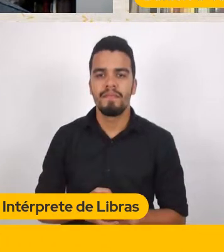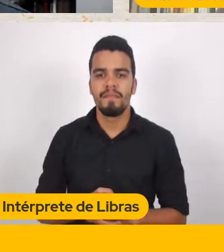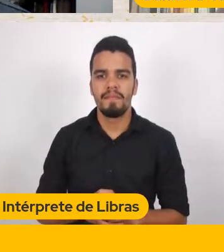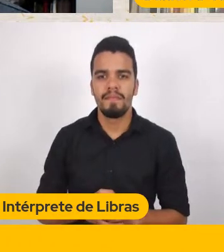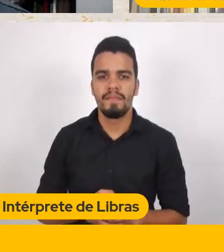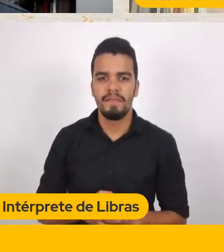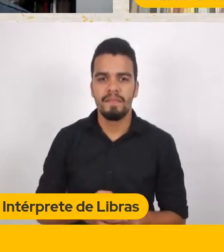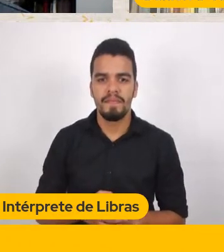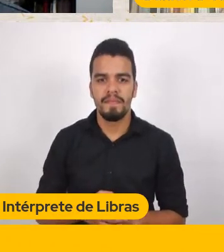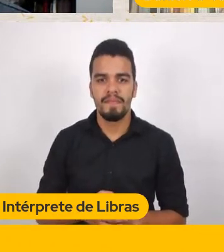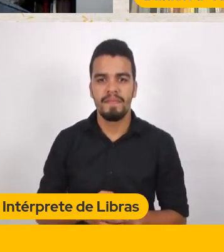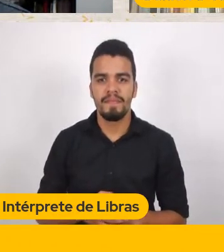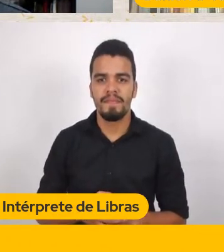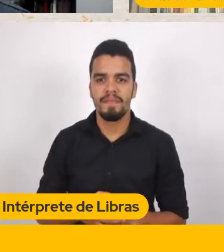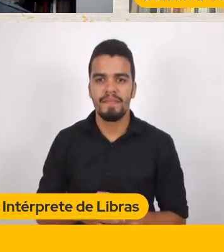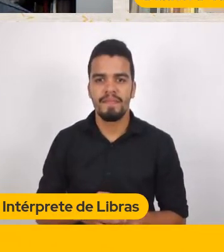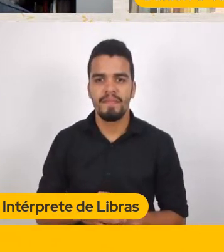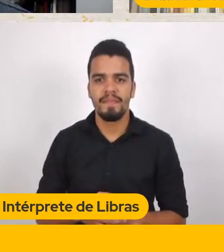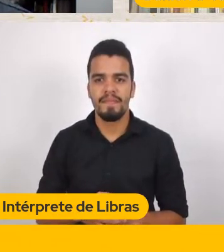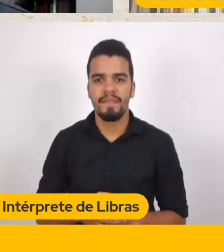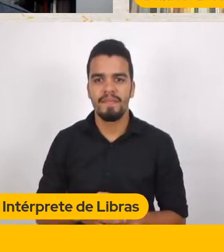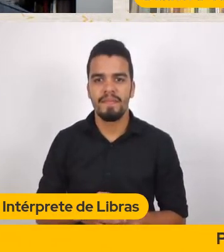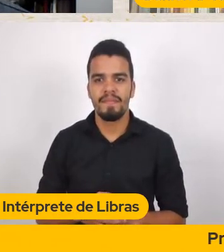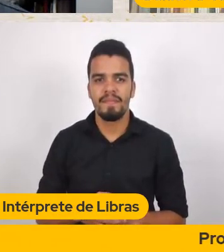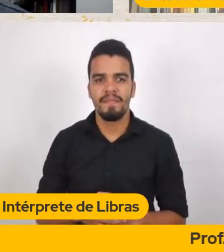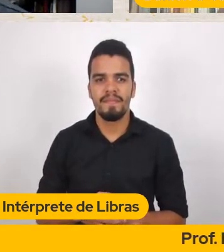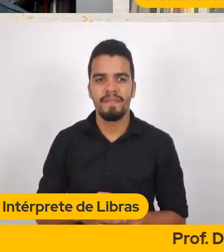Teu microfone Está fechado Wendel